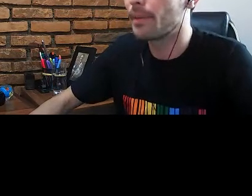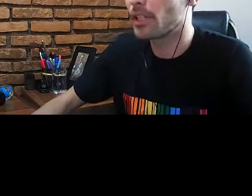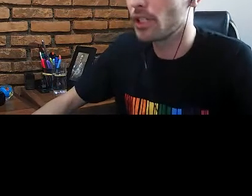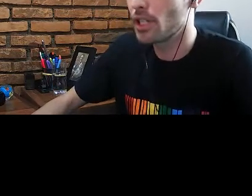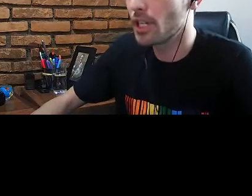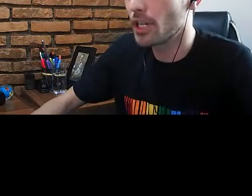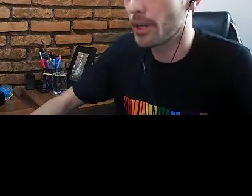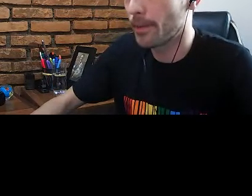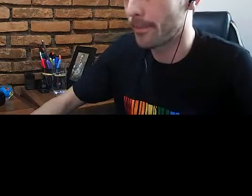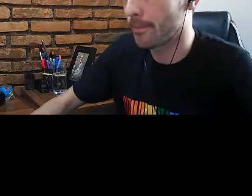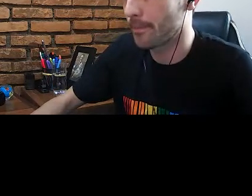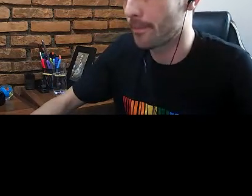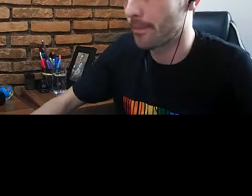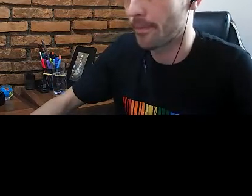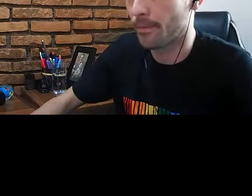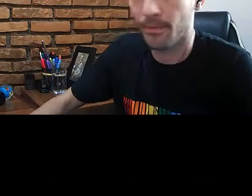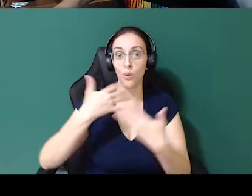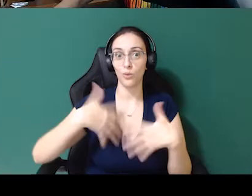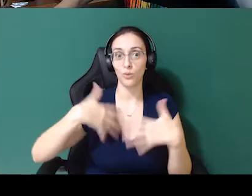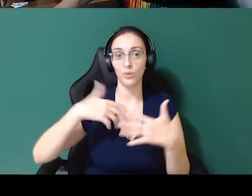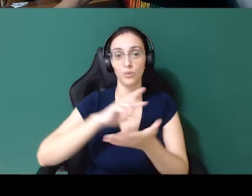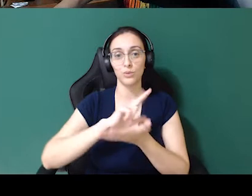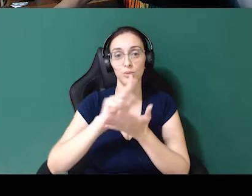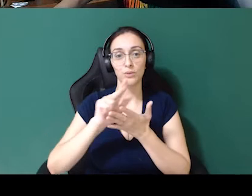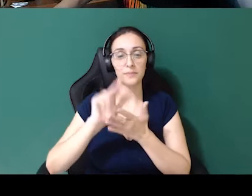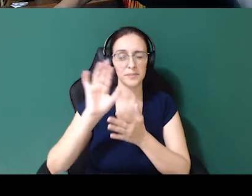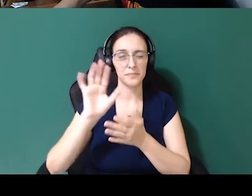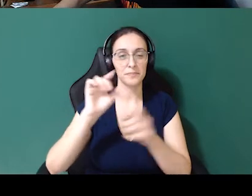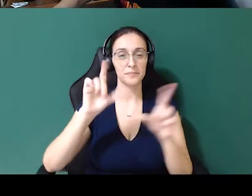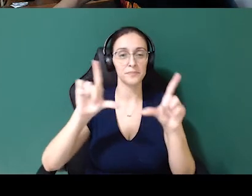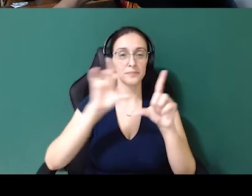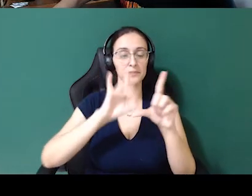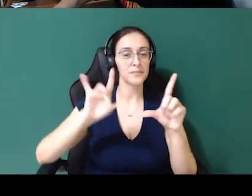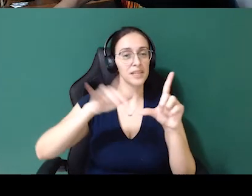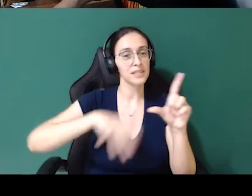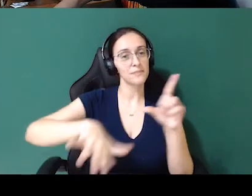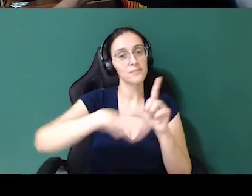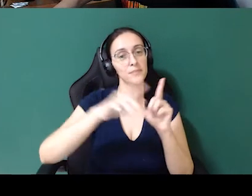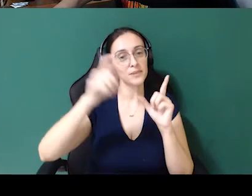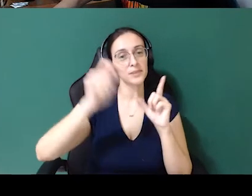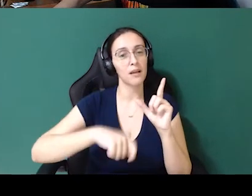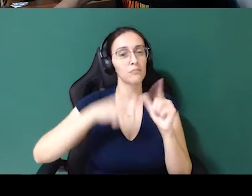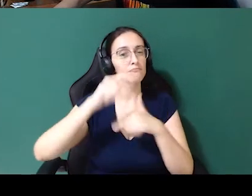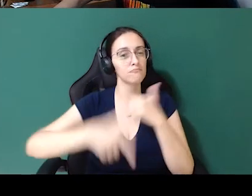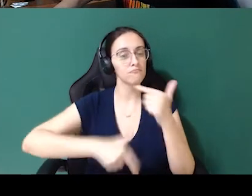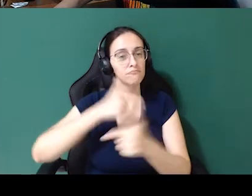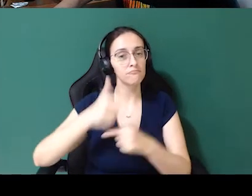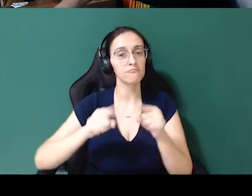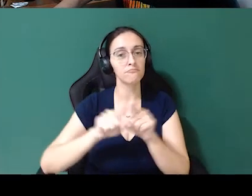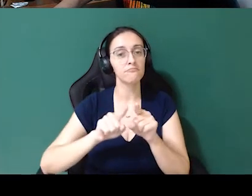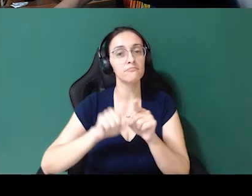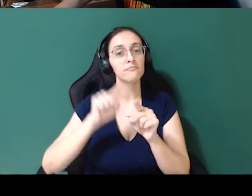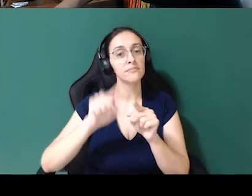Tem bastante espaço para a gente trabalhar e